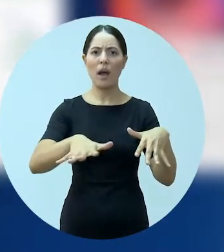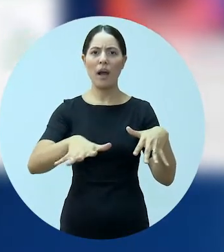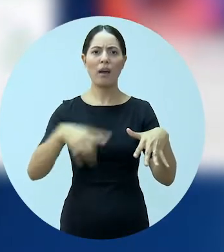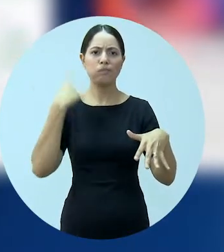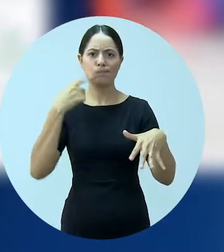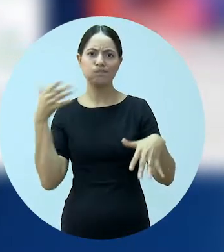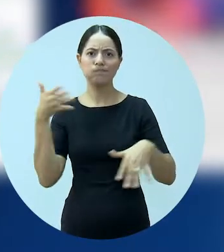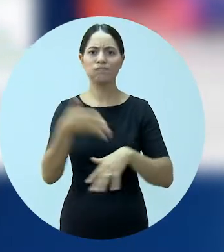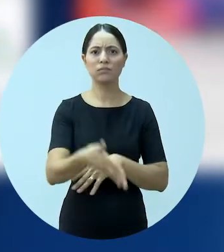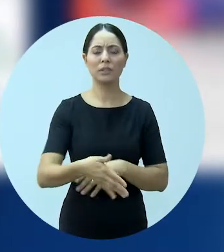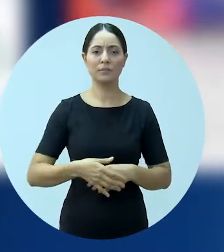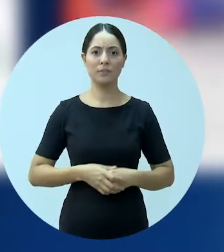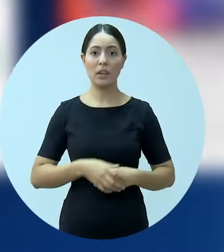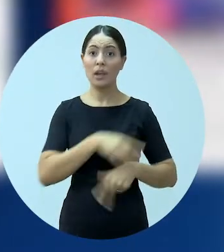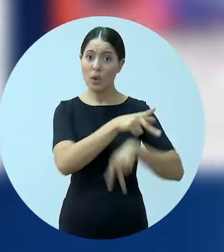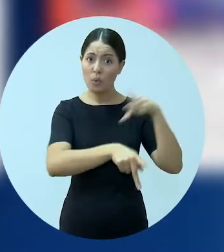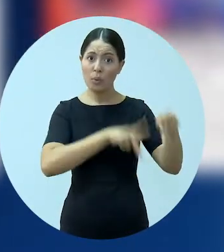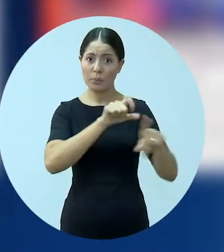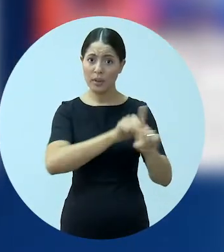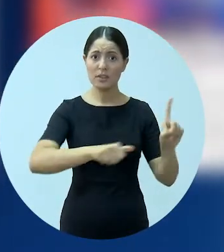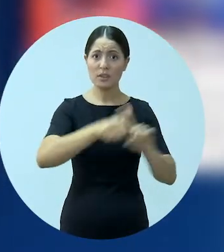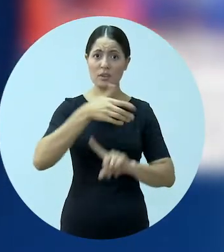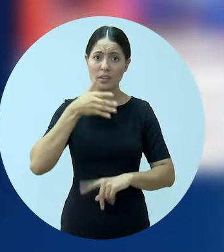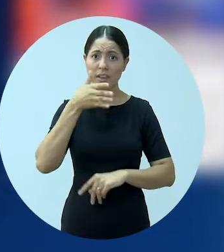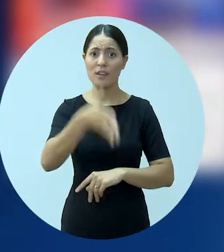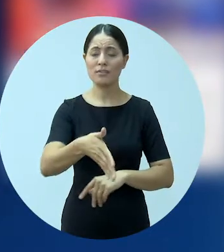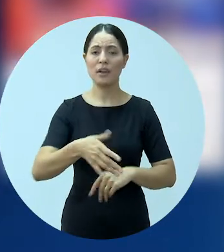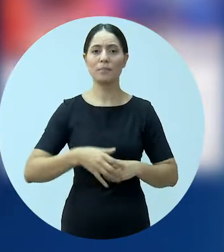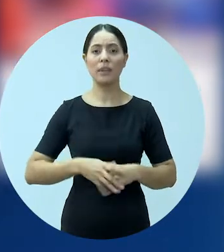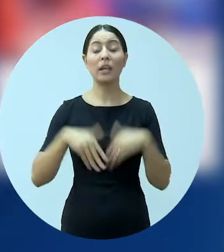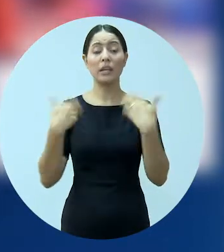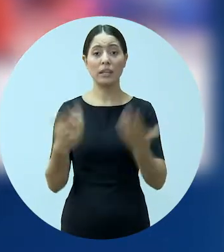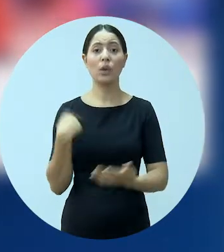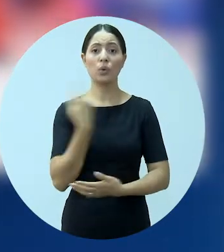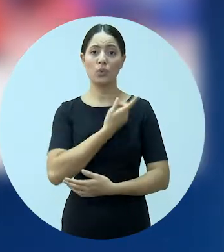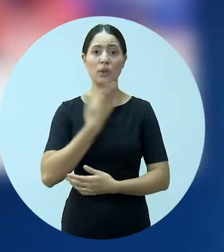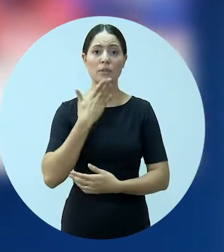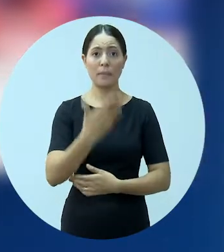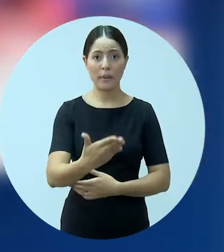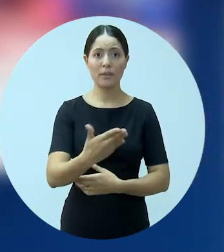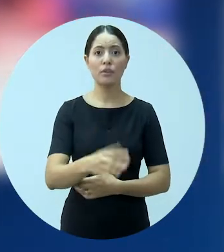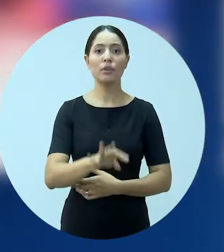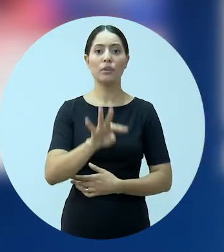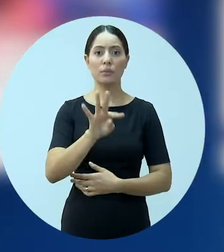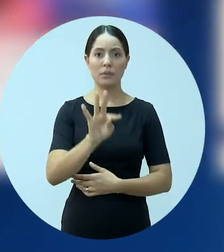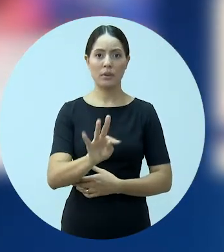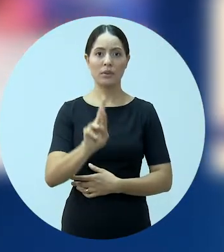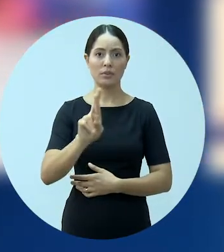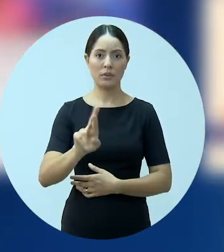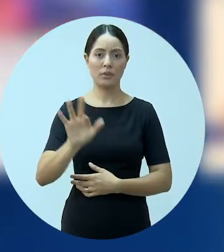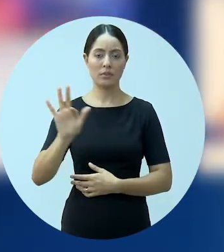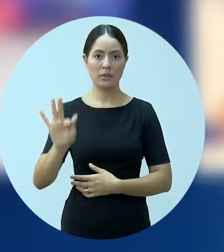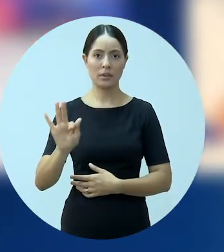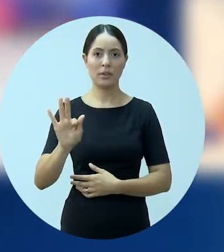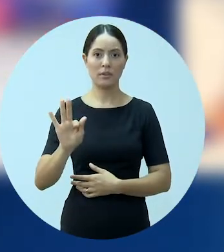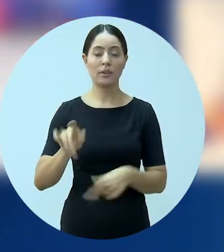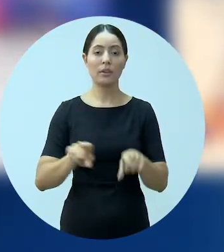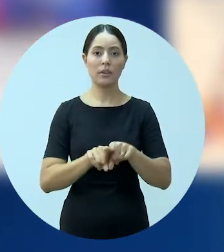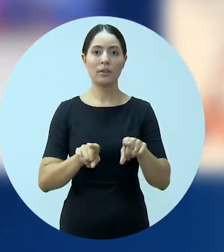e a própria cidadania aglomerar. E por isso que nós estamos solicitando aos tribunais, Tribunal Regional Federal,